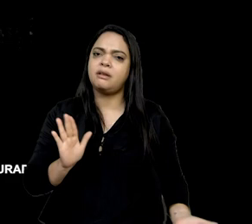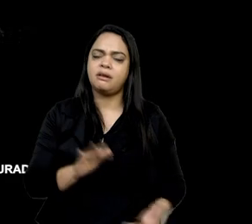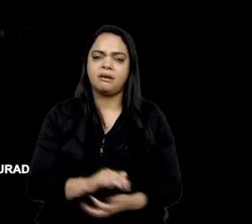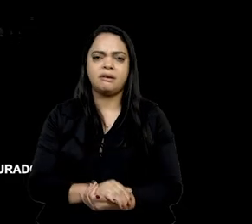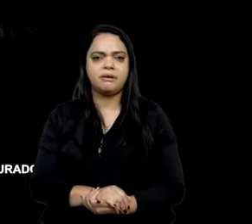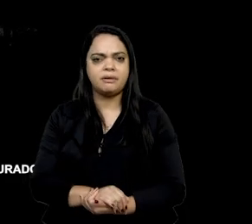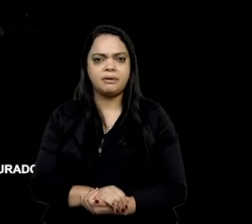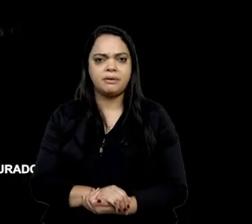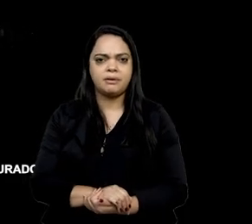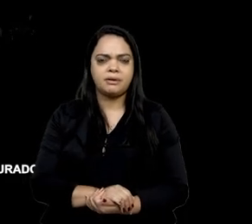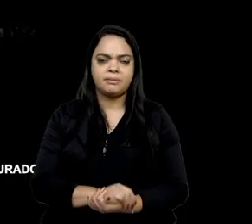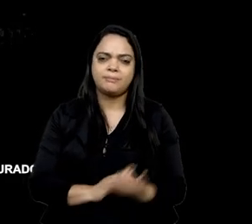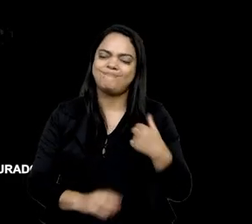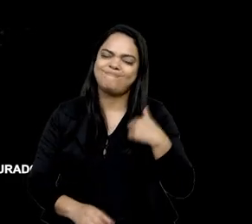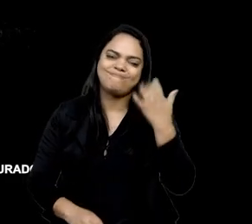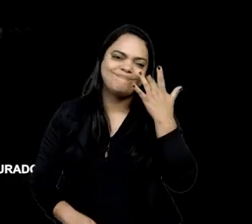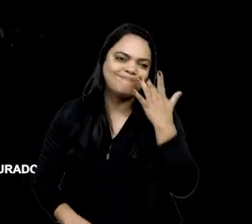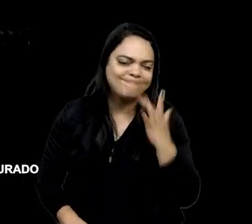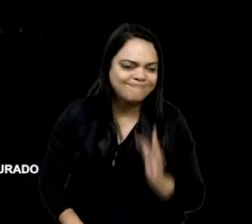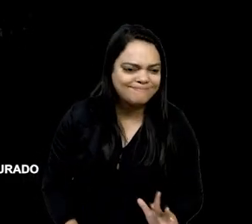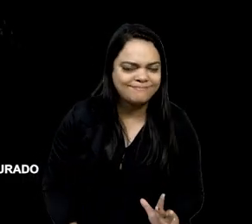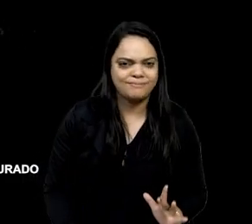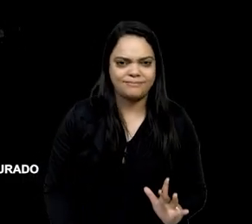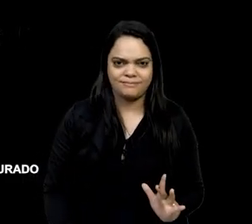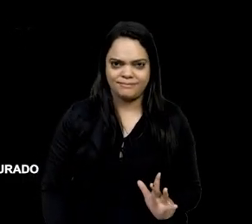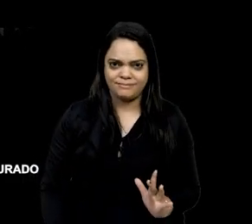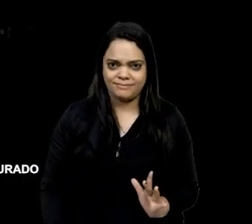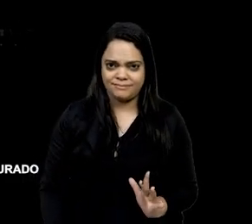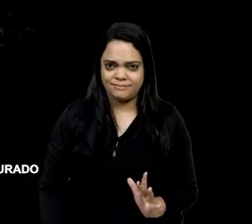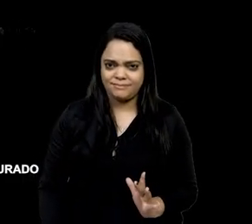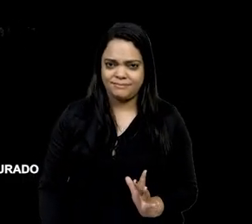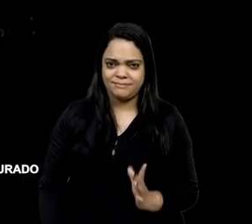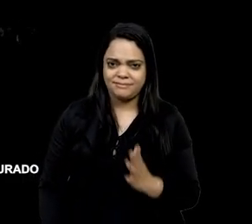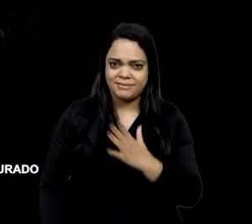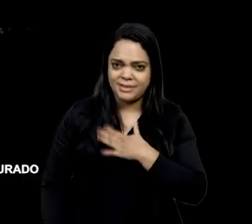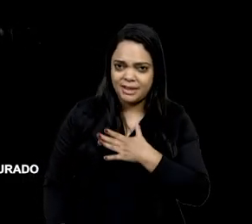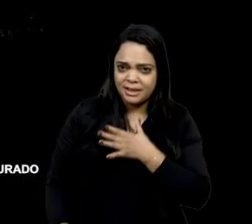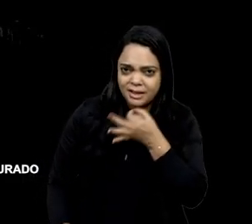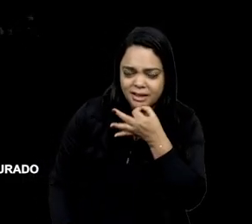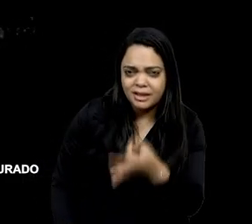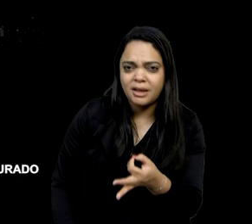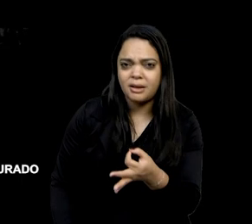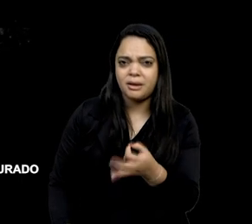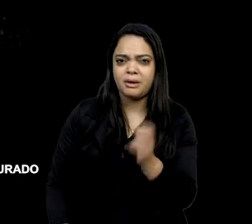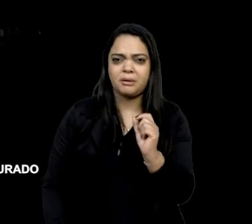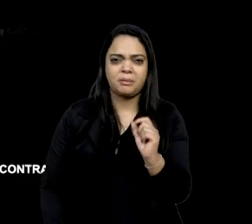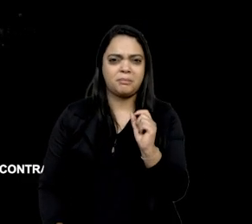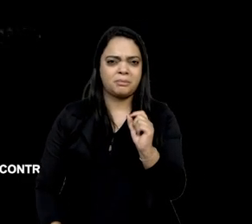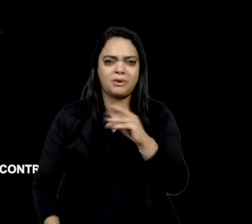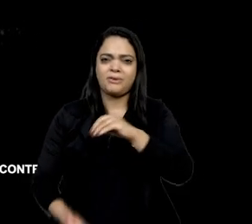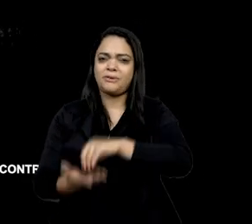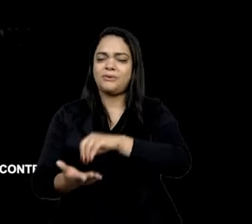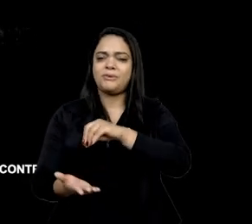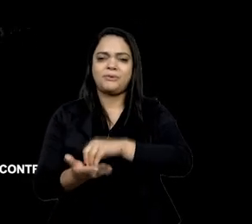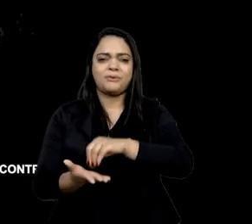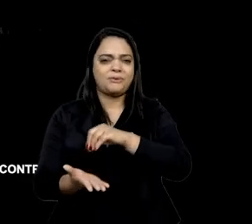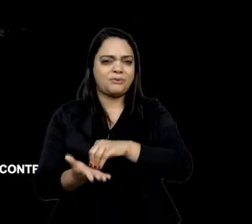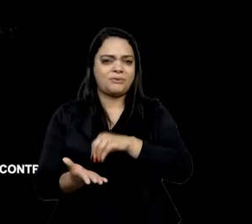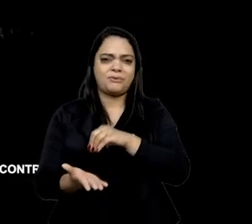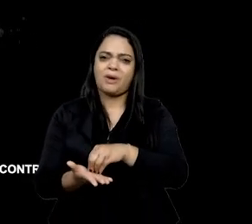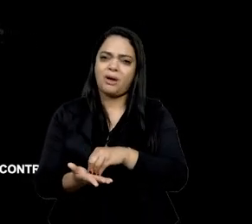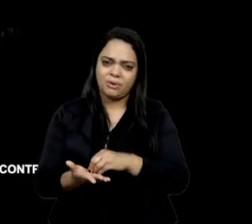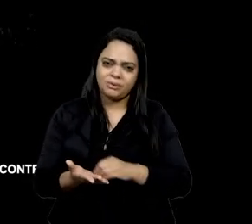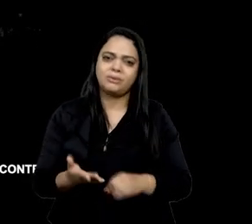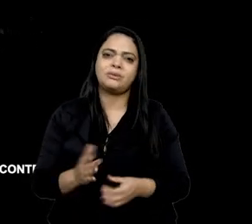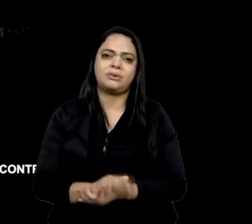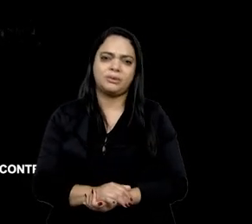eu não sei, eu acho que está muito distante de tudo que está segurado, não só pela Constituição,